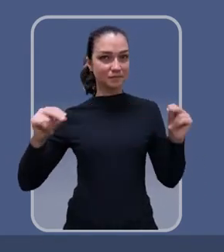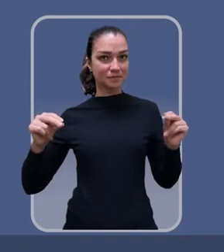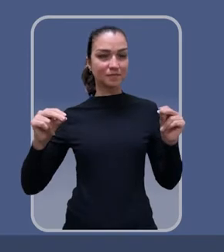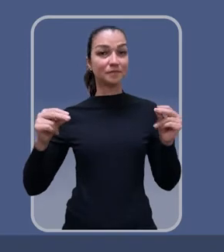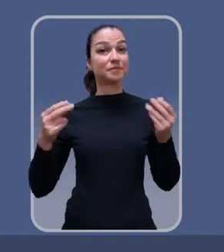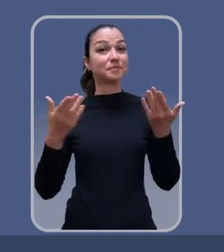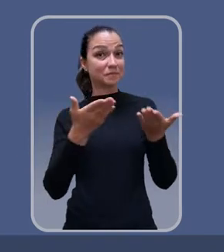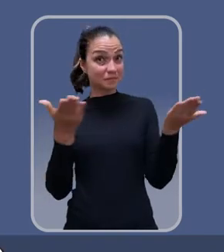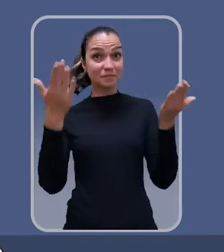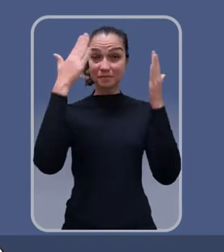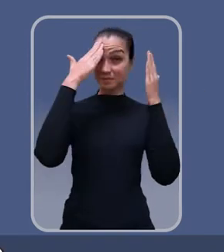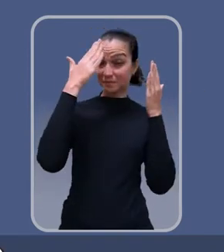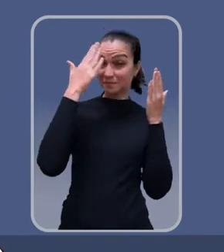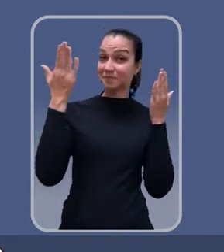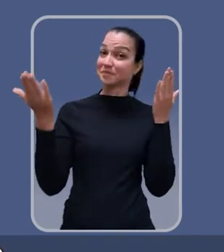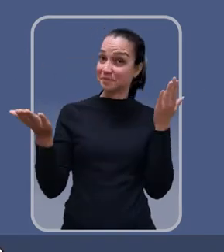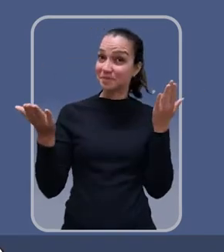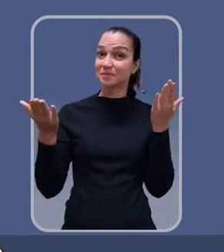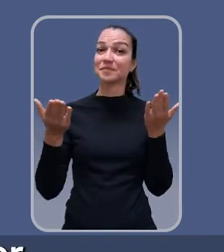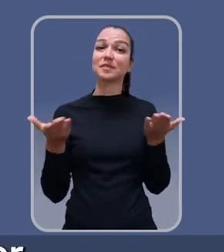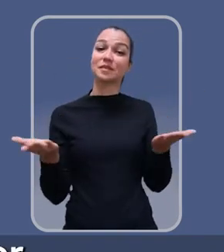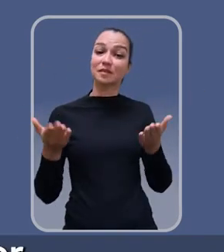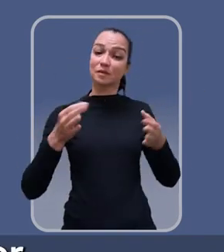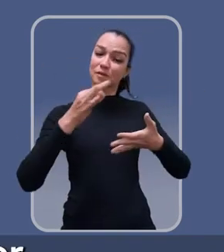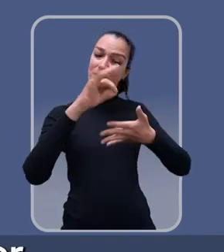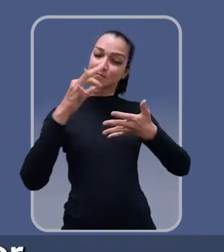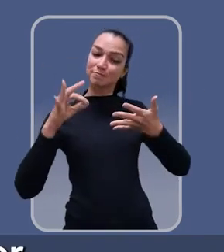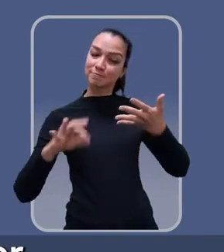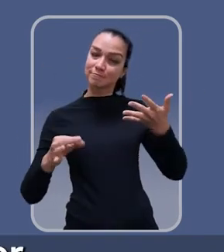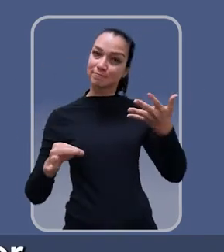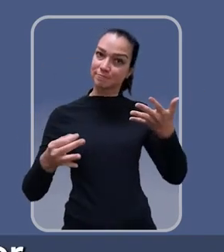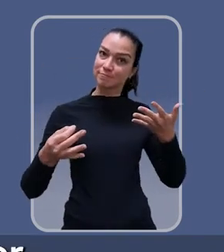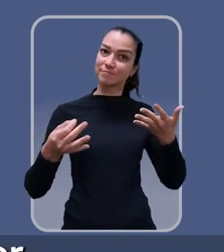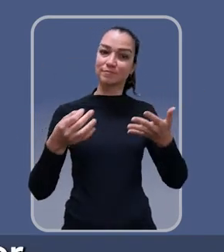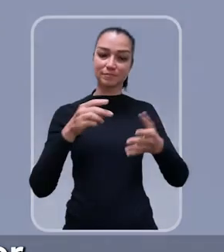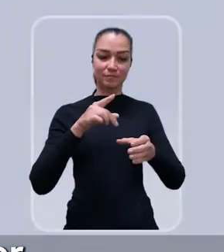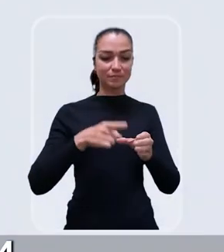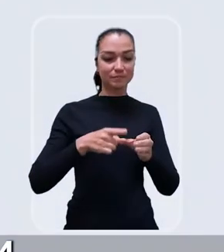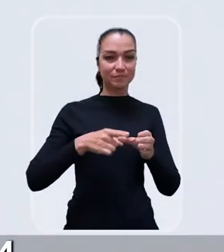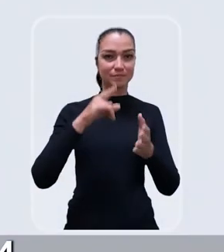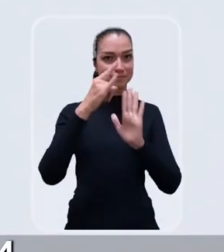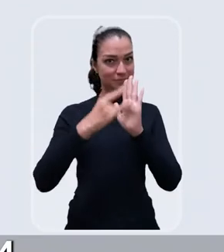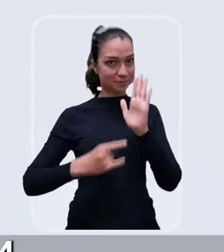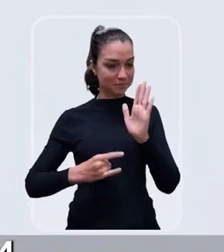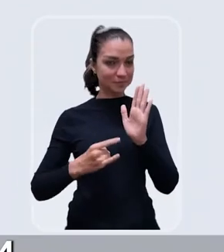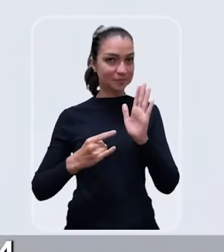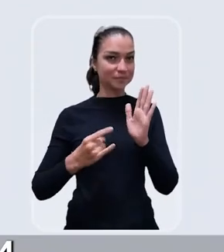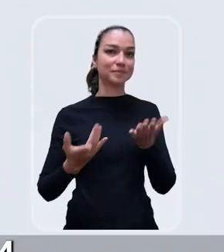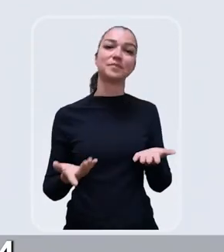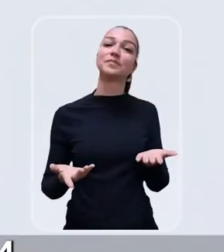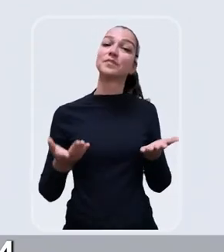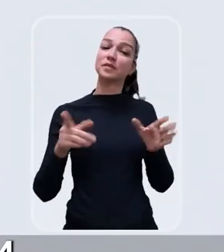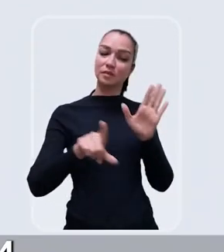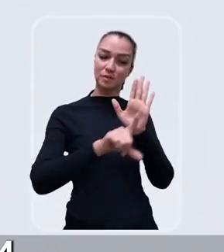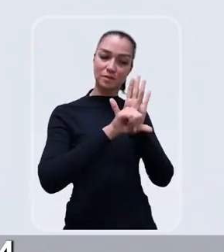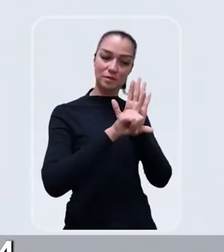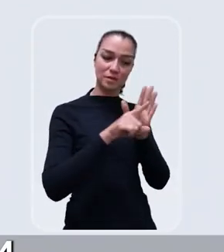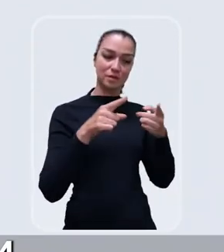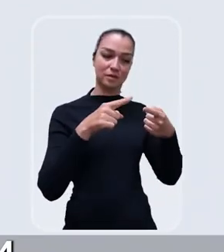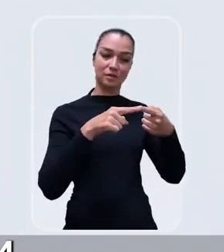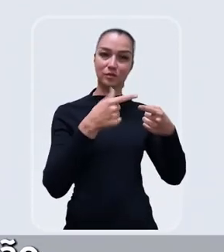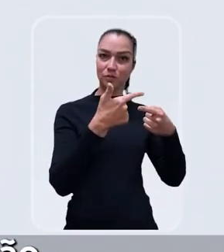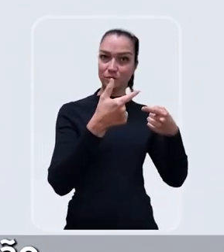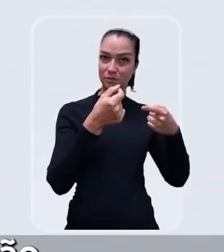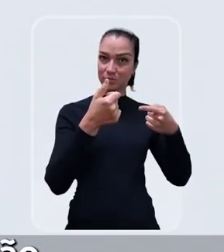Como todos sabem, estamos realizando o processo de revisão do nosso plano diretor. O plano diretor é uma lei de 2014.